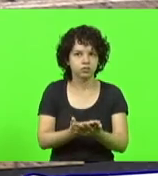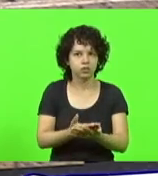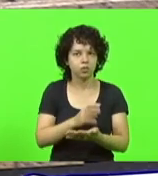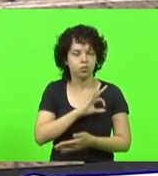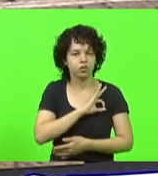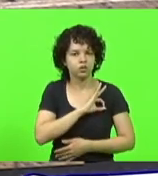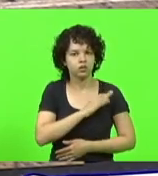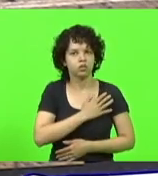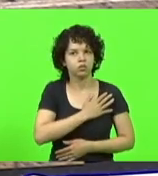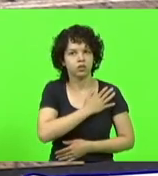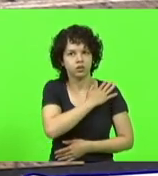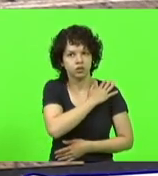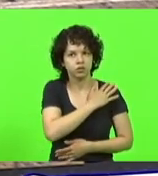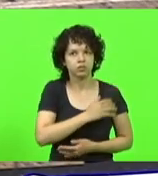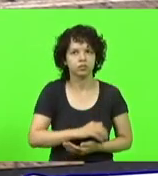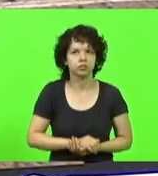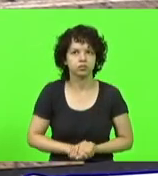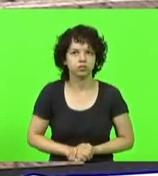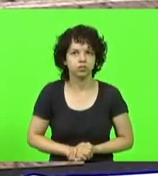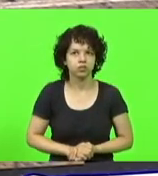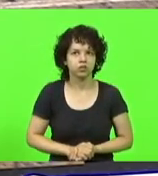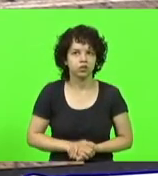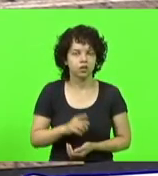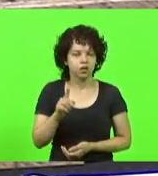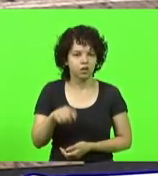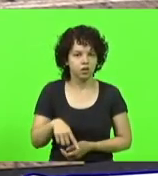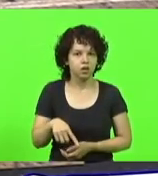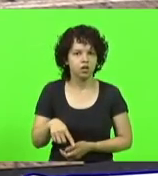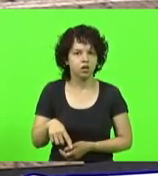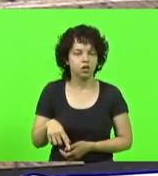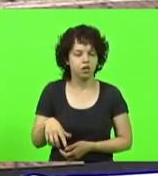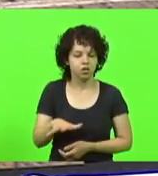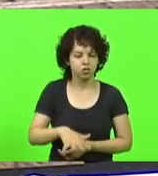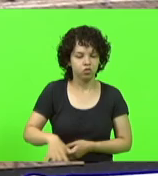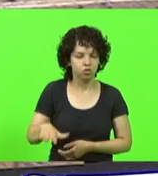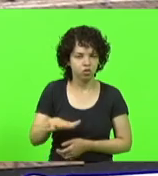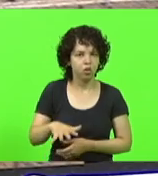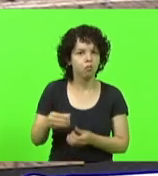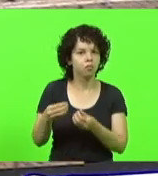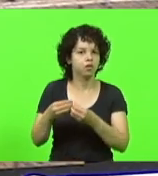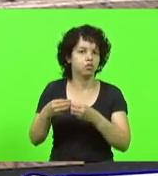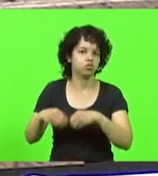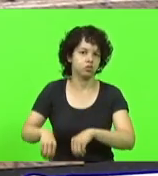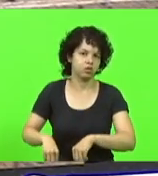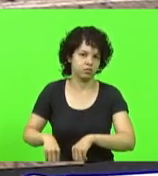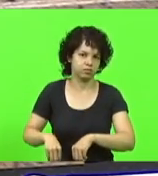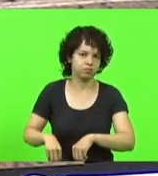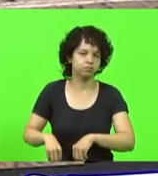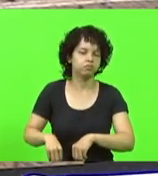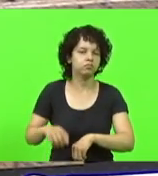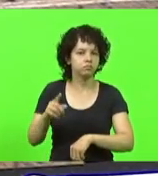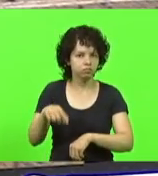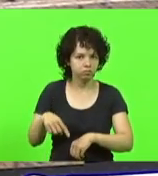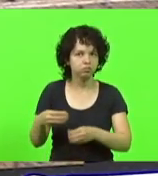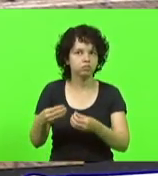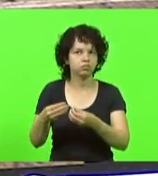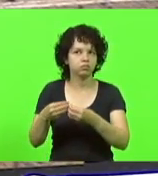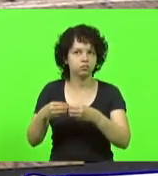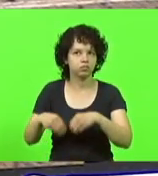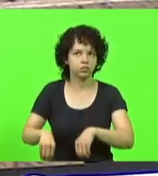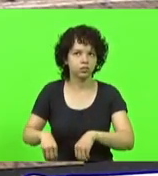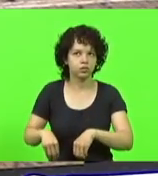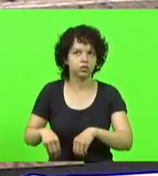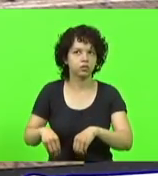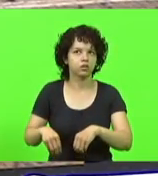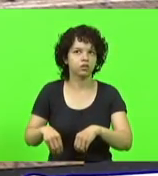militares. Nossa região, ela foi prejudicada, deputado Silvio, ela foi prejudicada na